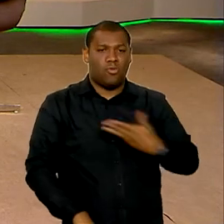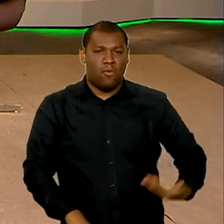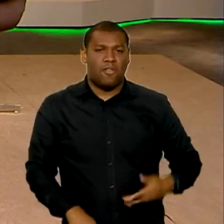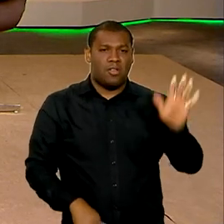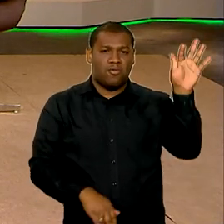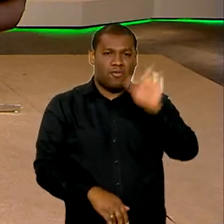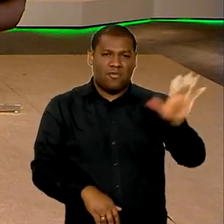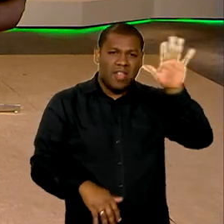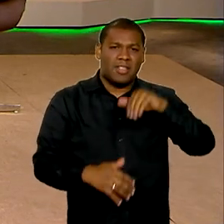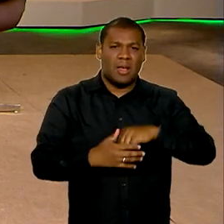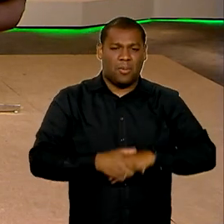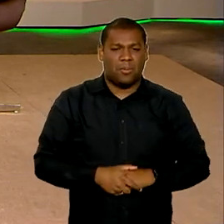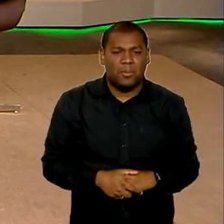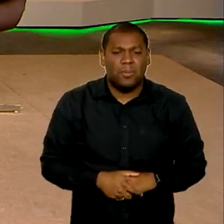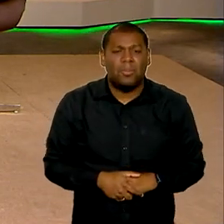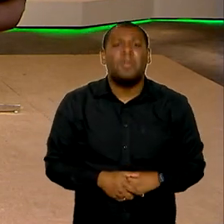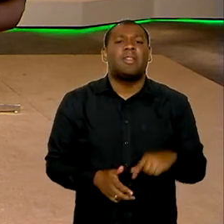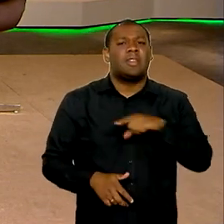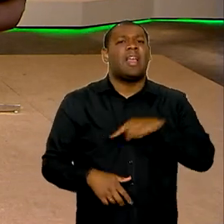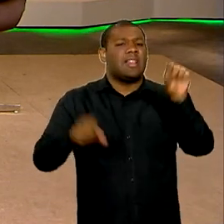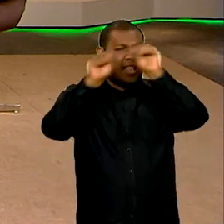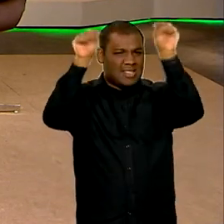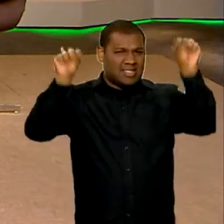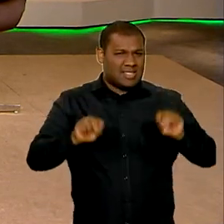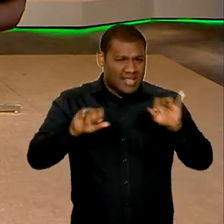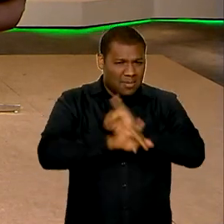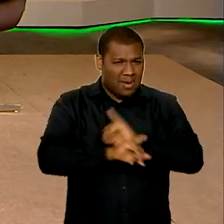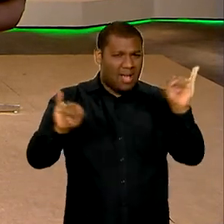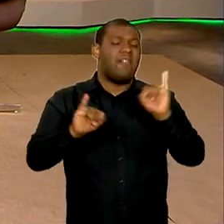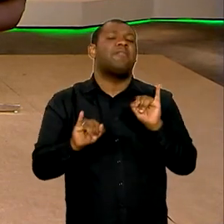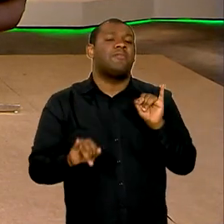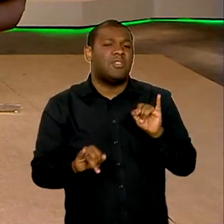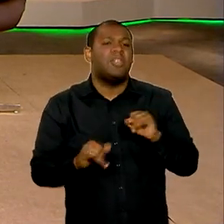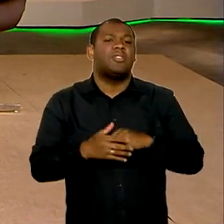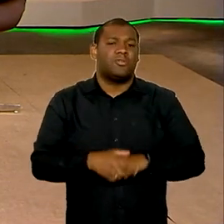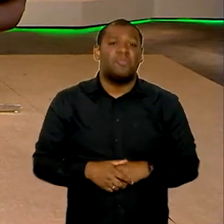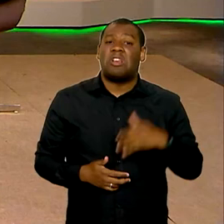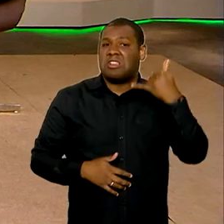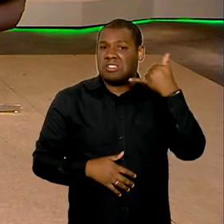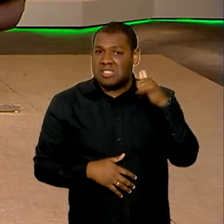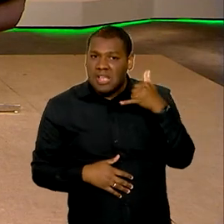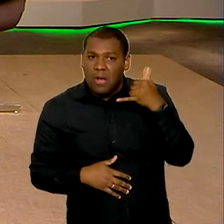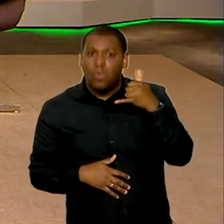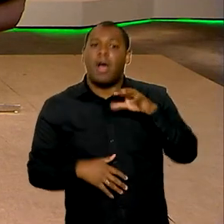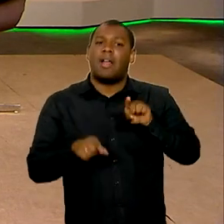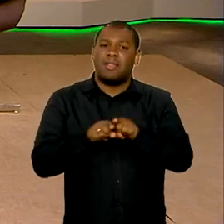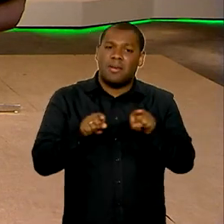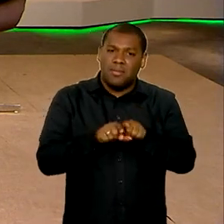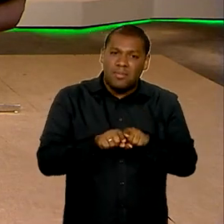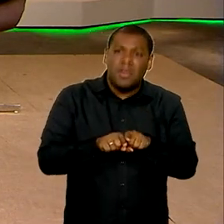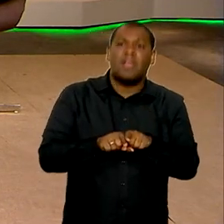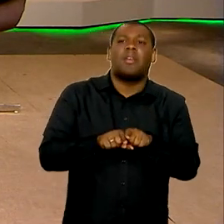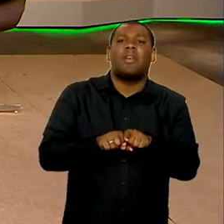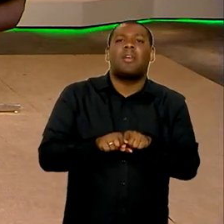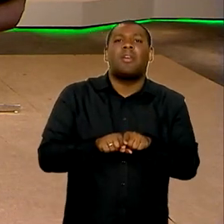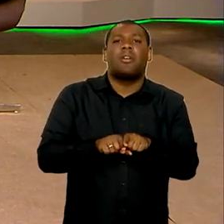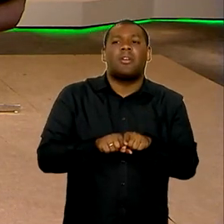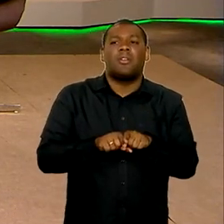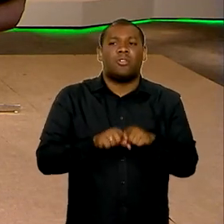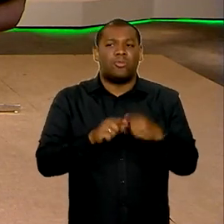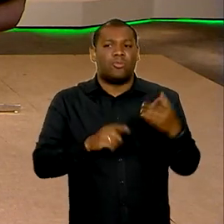fossem enviadas através de sistemas de alerta para a população, através de celulares e outros mecanismos, além do que já